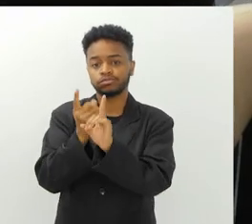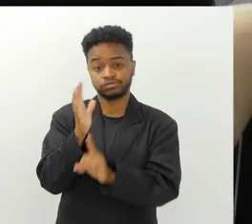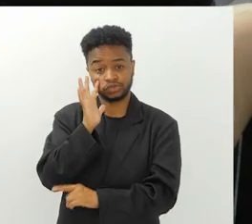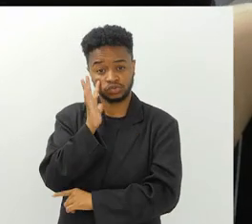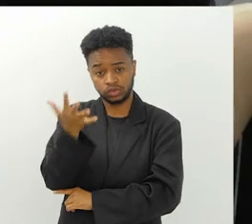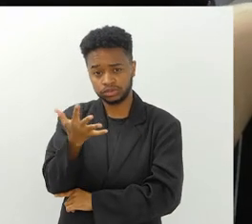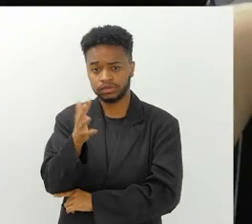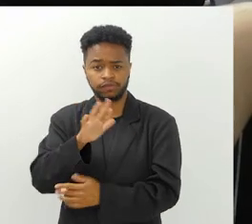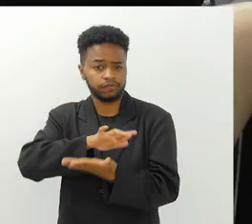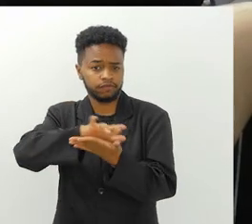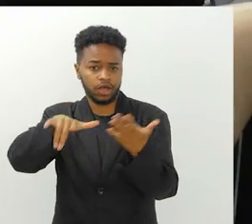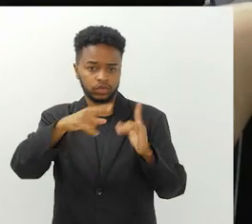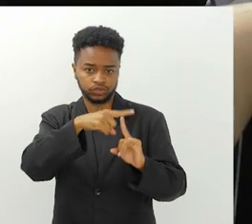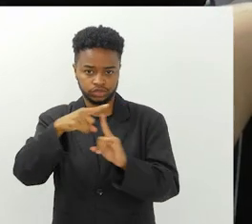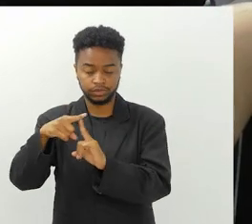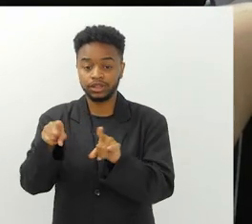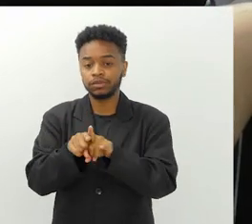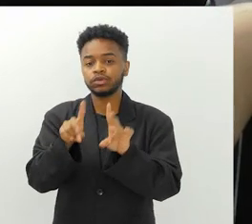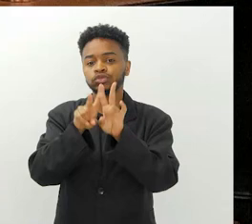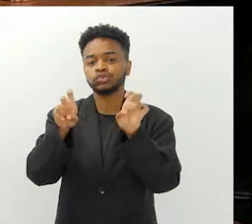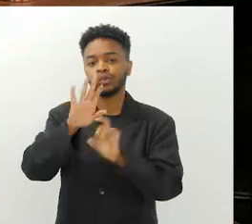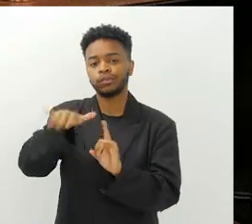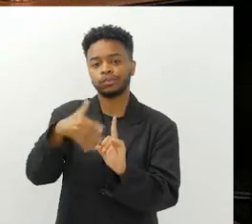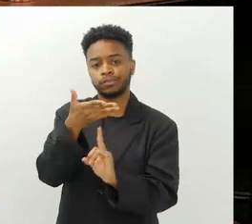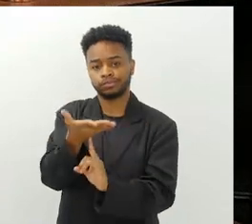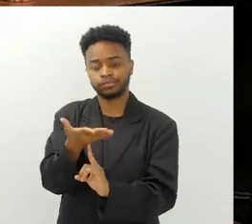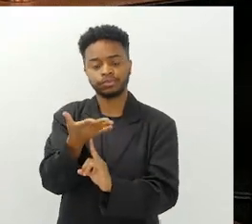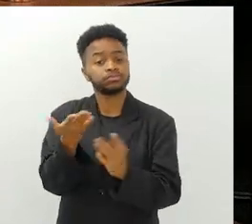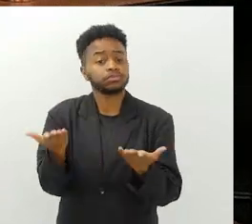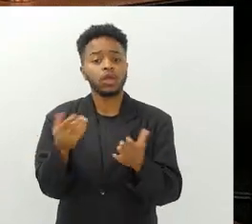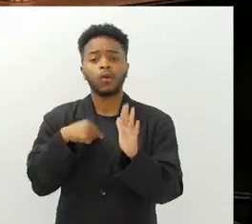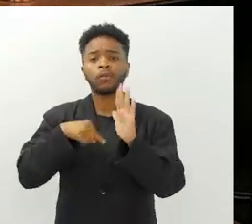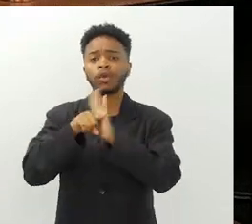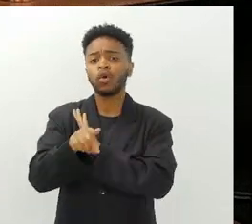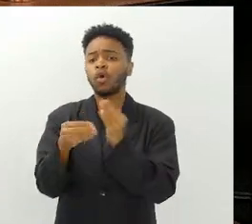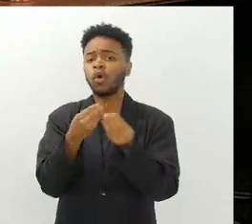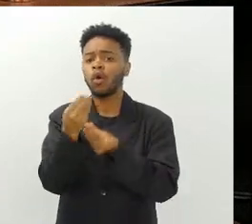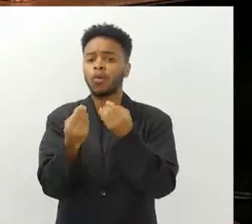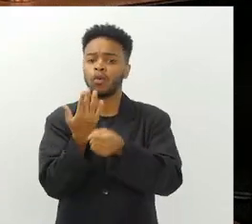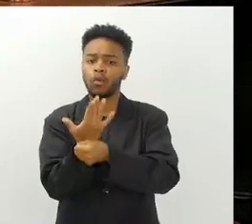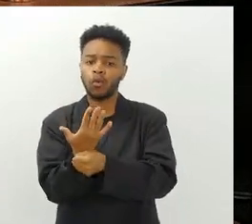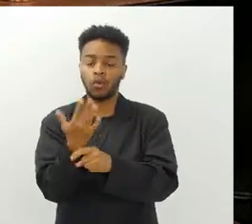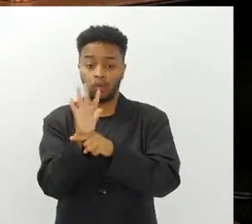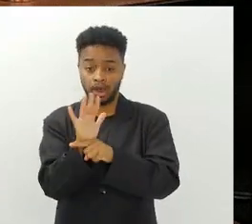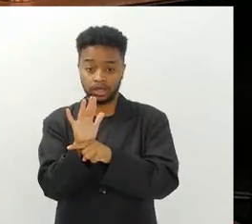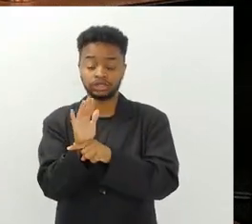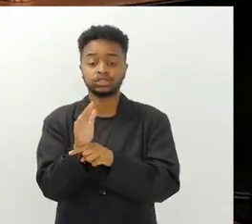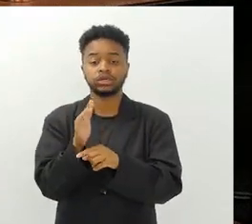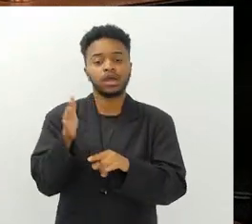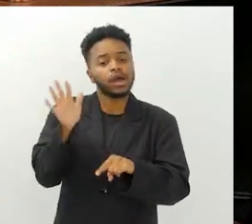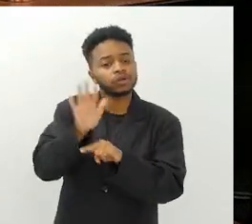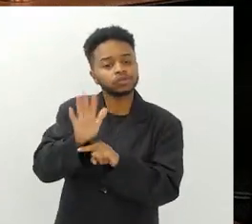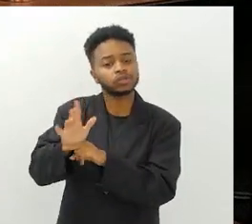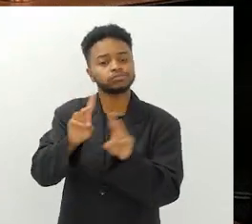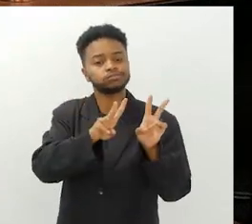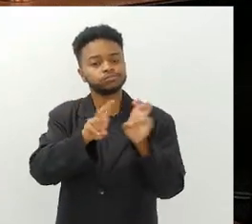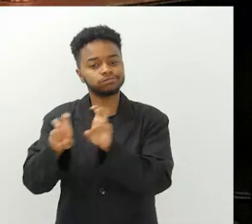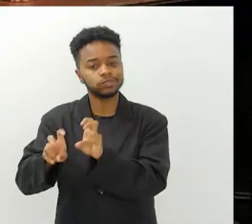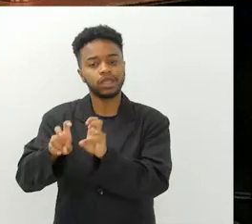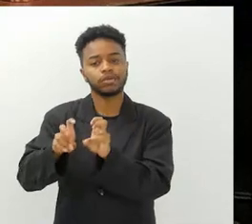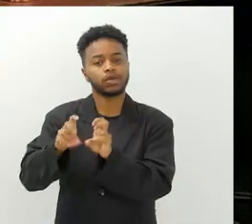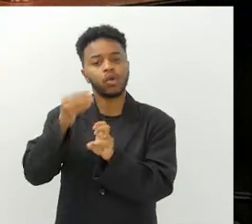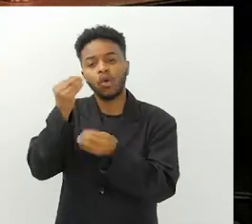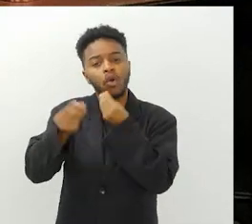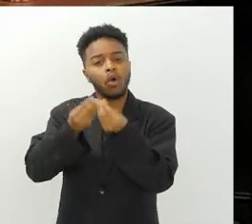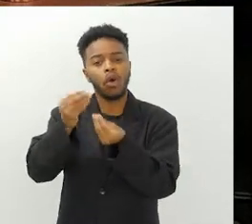em todos os níveis, inclusive quando a gente fala de meio ambiente. De que forma a UERJ está contribuindo para esse